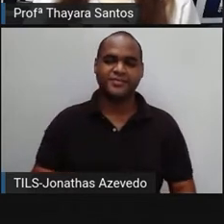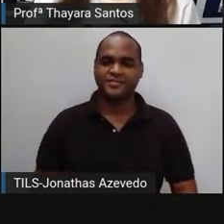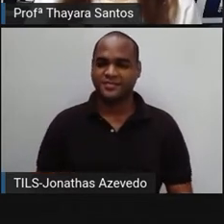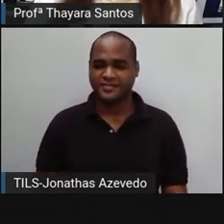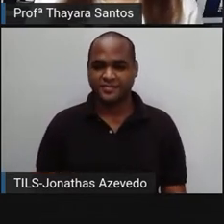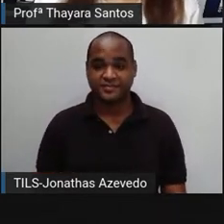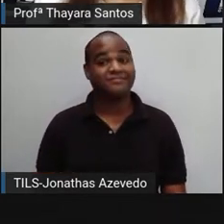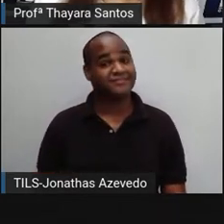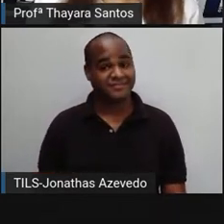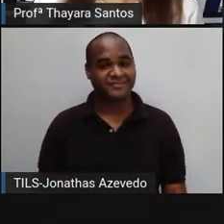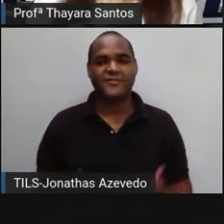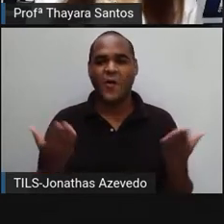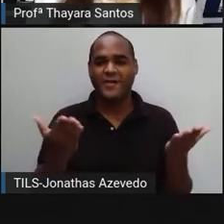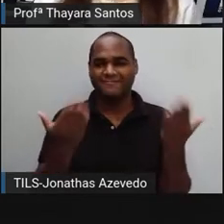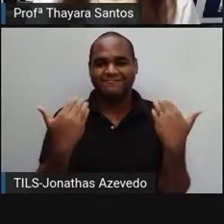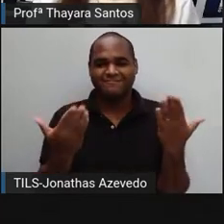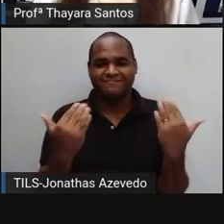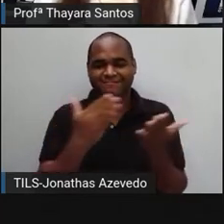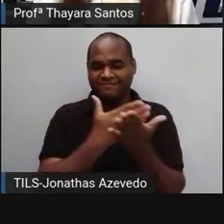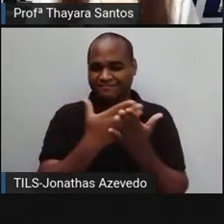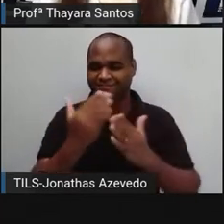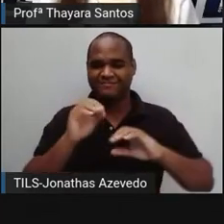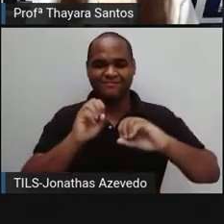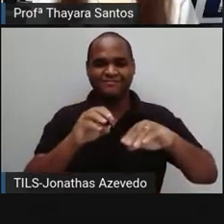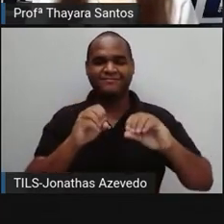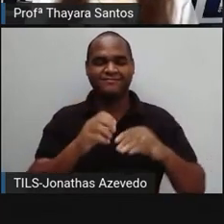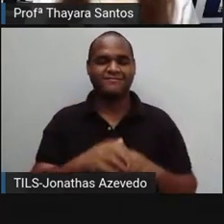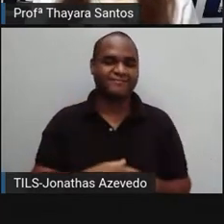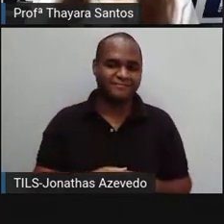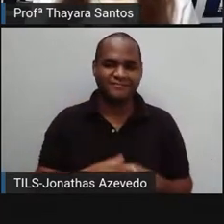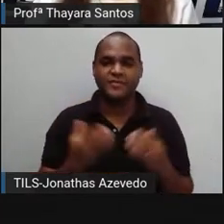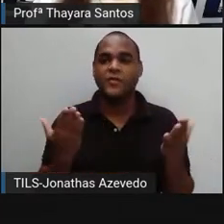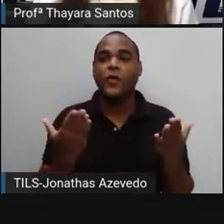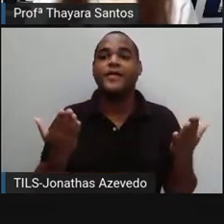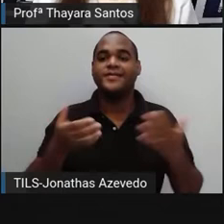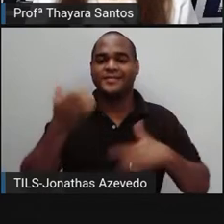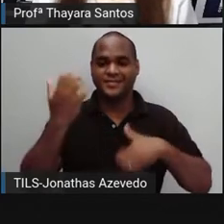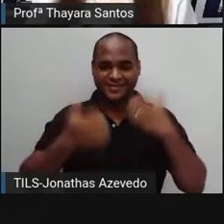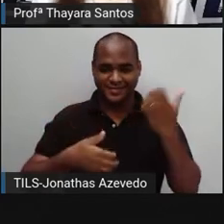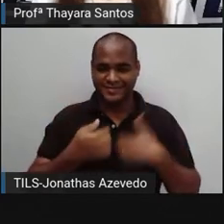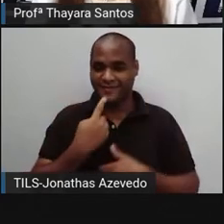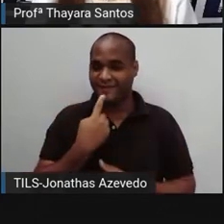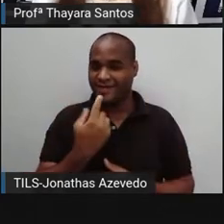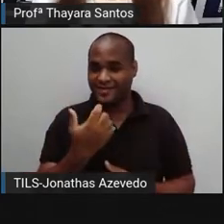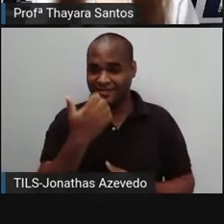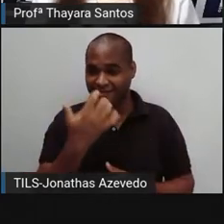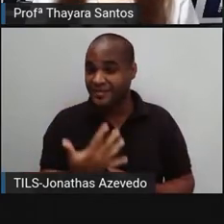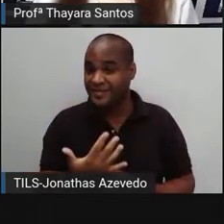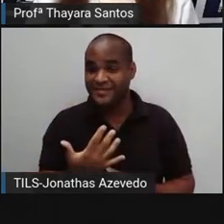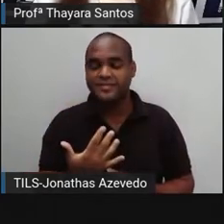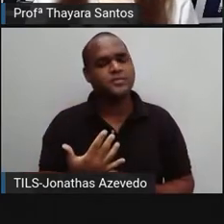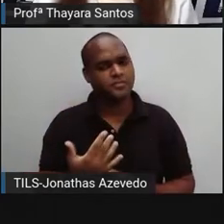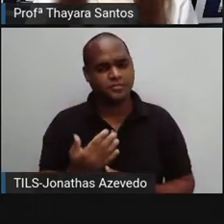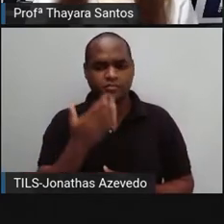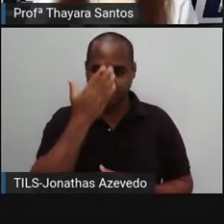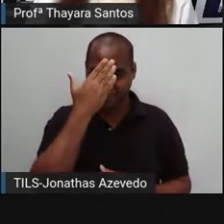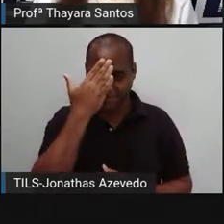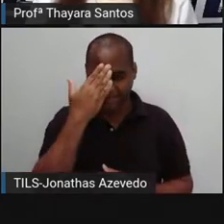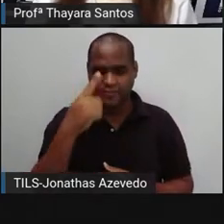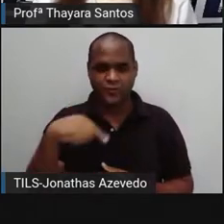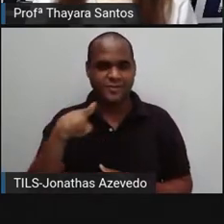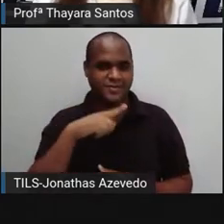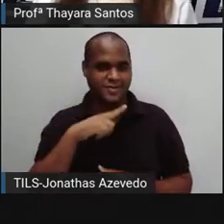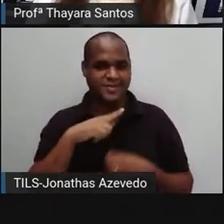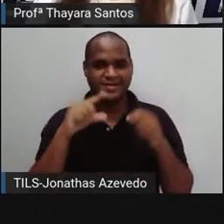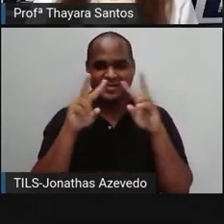Agora sim, vamos lá iniciar essa aula. E na aula de hoje nós vamos falar sobre... Sei que muitos de vocês já sabem